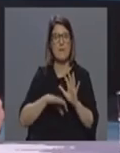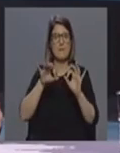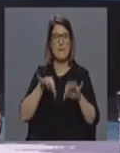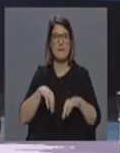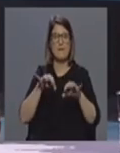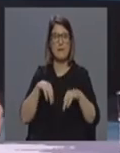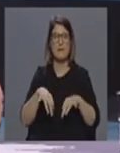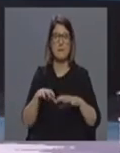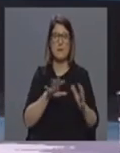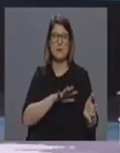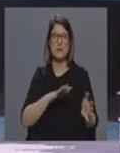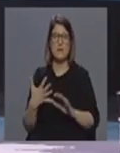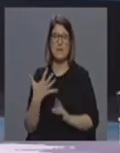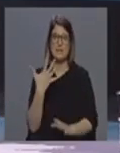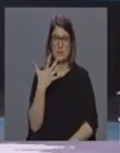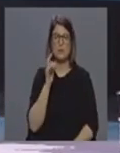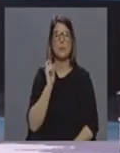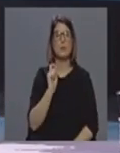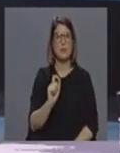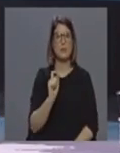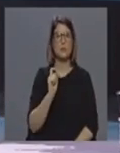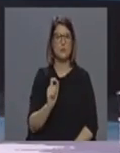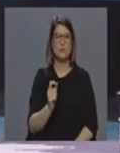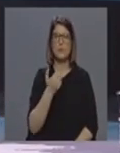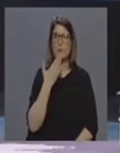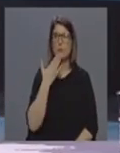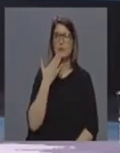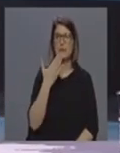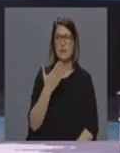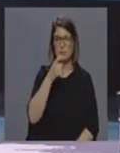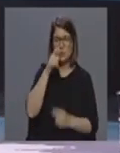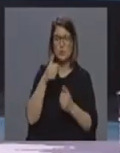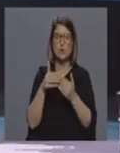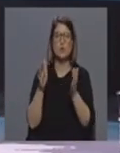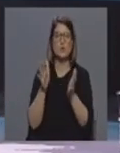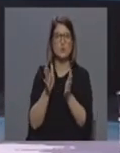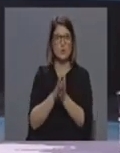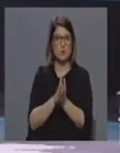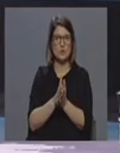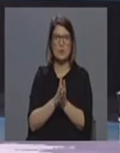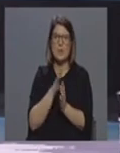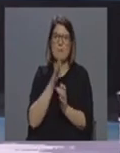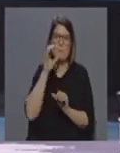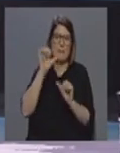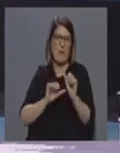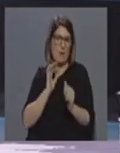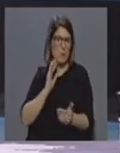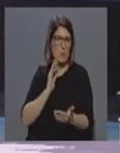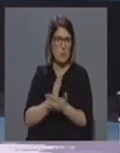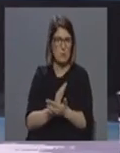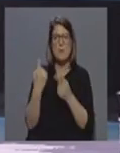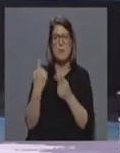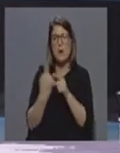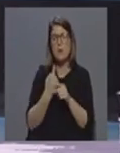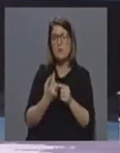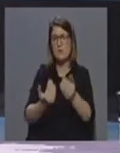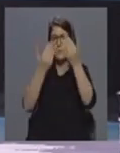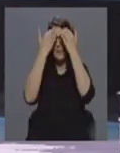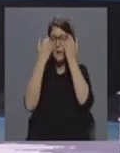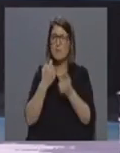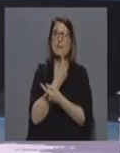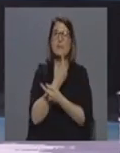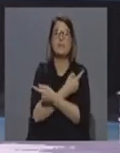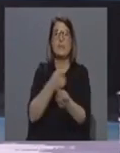cerca de 5 minutos a pedir então a todos os intervenientes uma última intervenção alguma mensagem queiram deixar